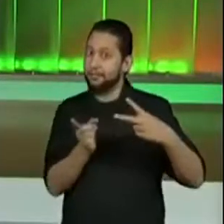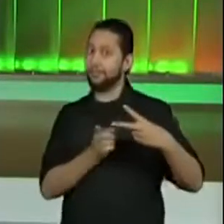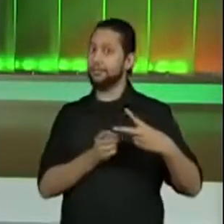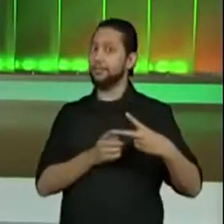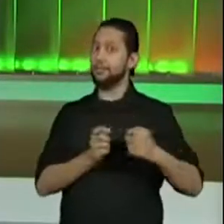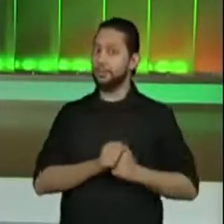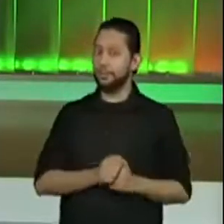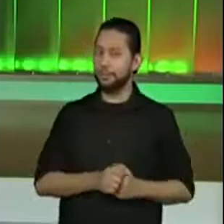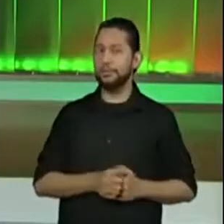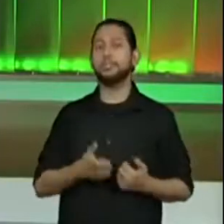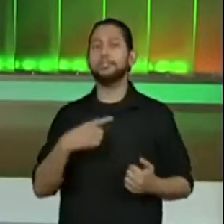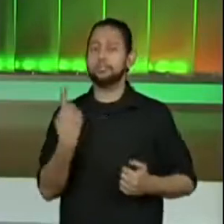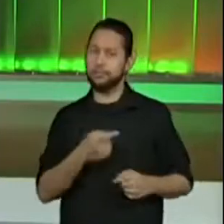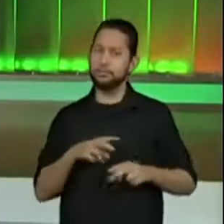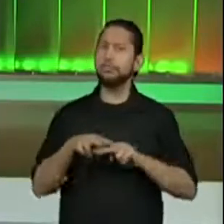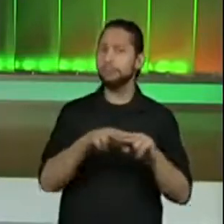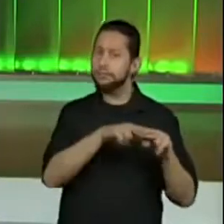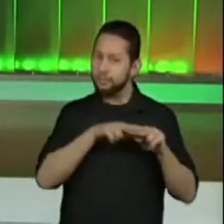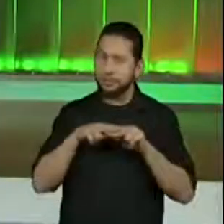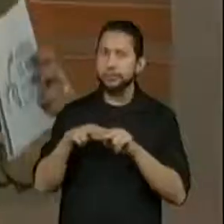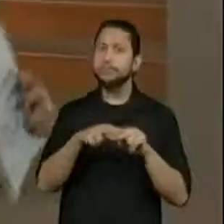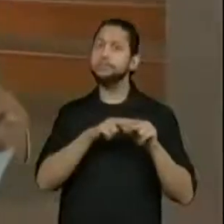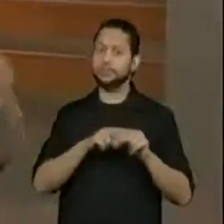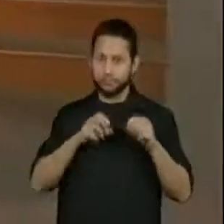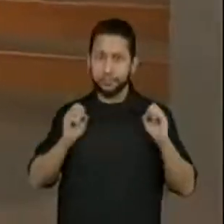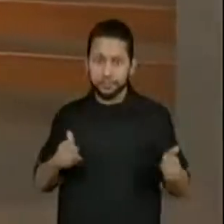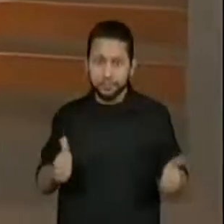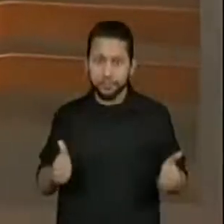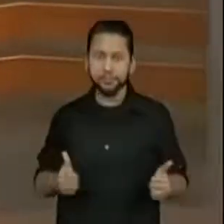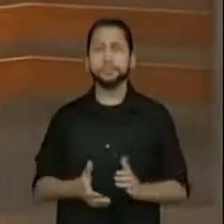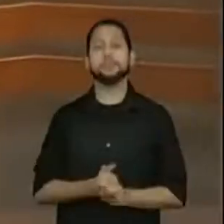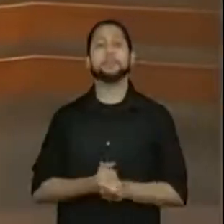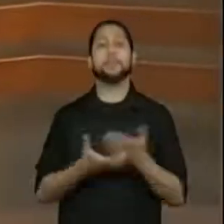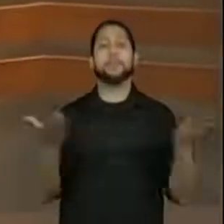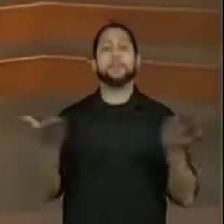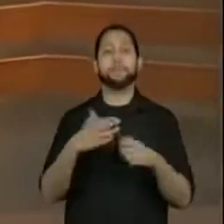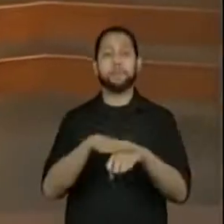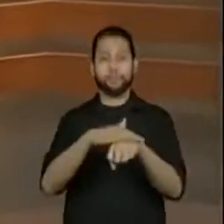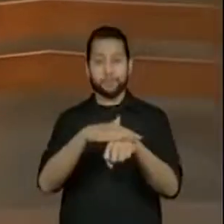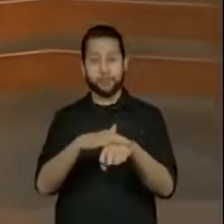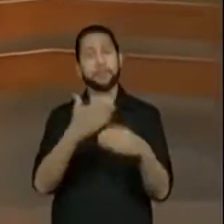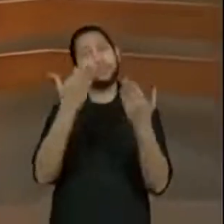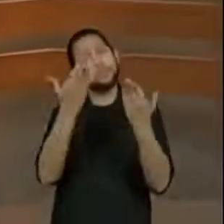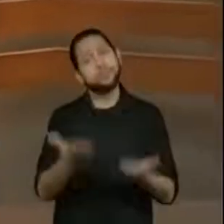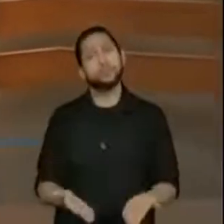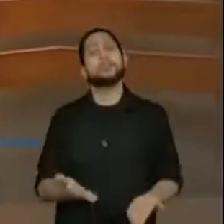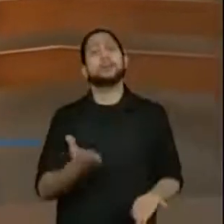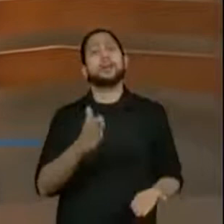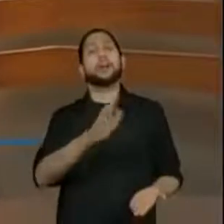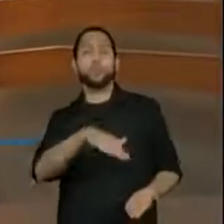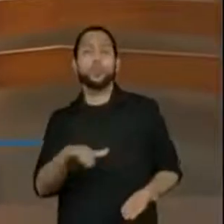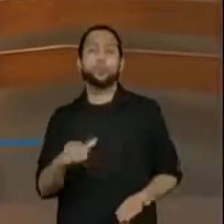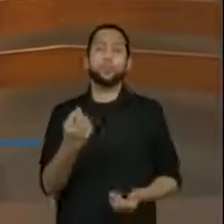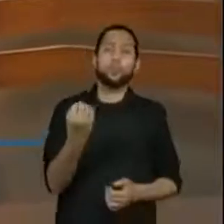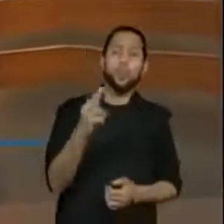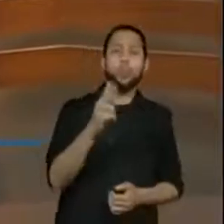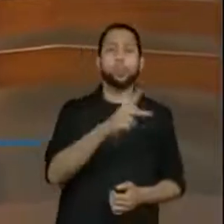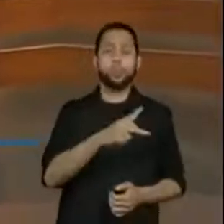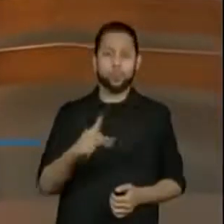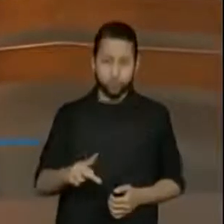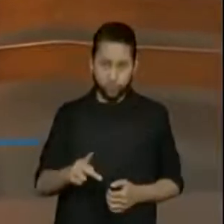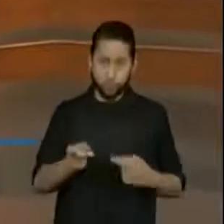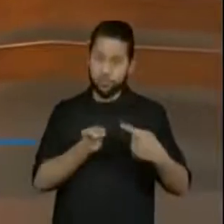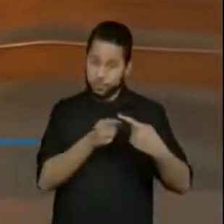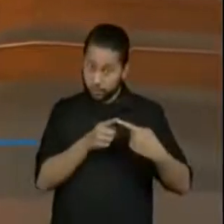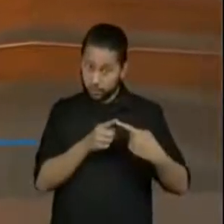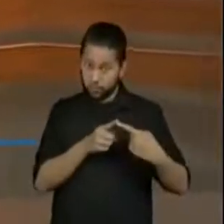recuperação, certo? Então vamos lá, a minha conversa agora é com aquele aluno ou professor que não estava